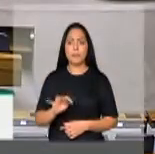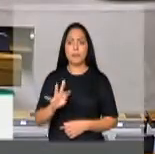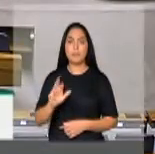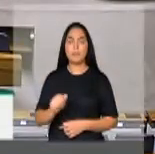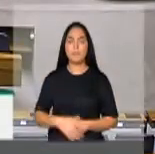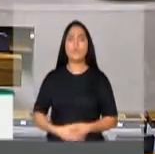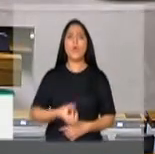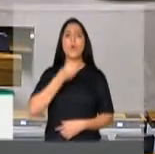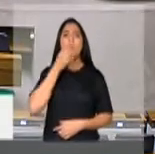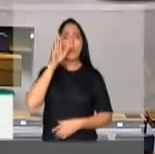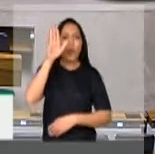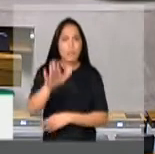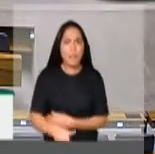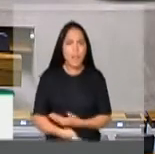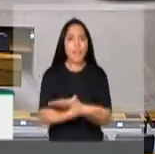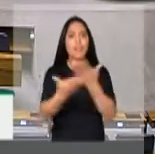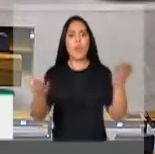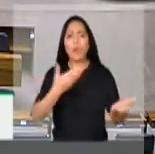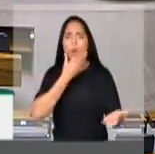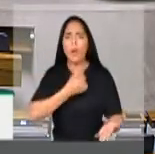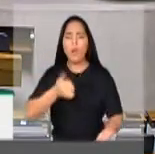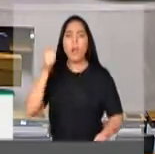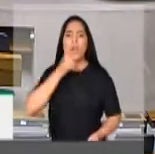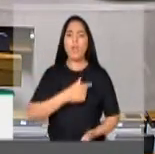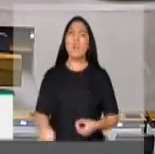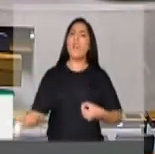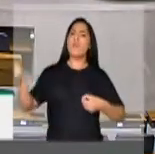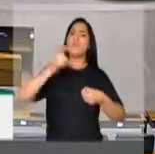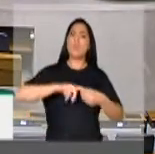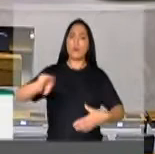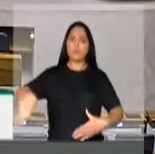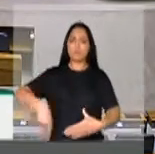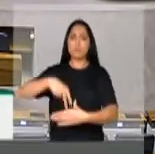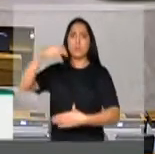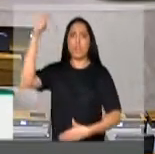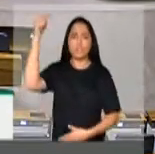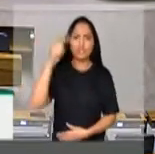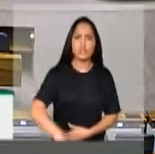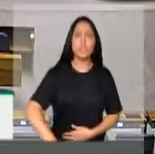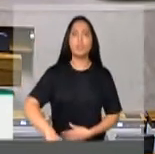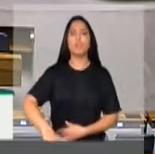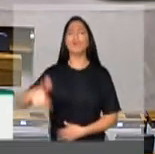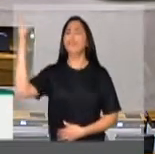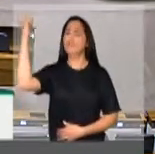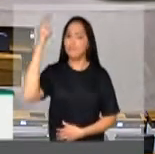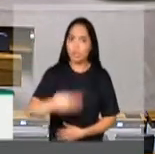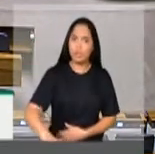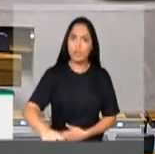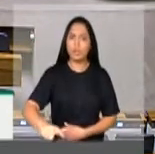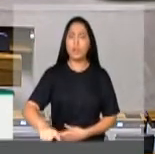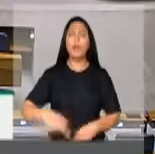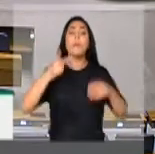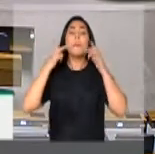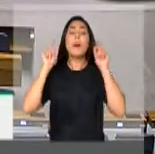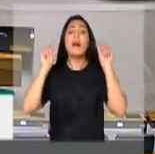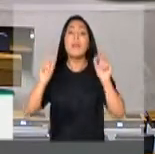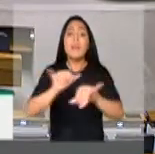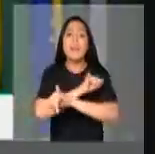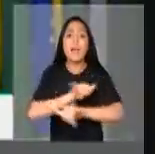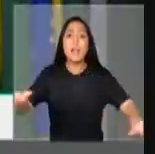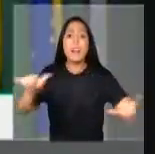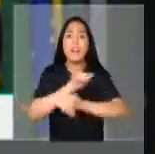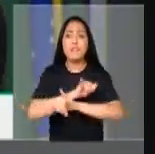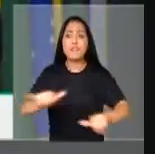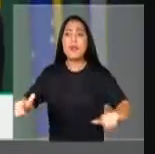Boa tarde a todos e a todas, volto nessa tribuna mais uma vez, mais uma vez, pra falar